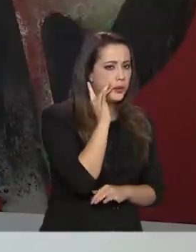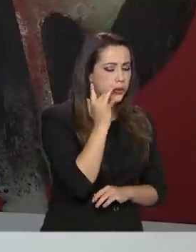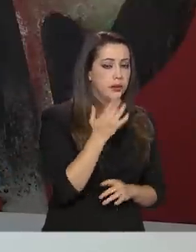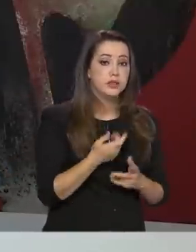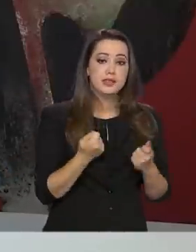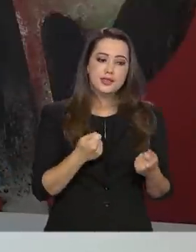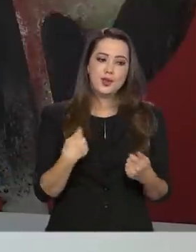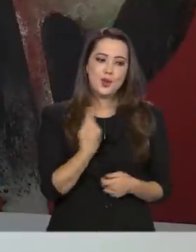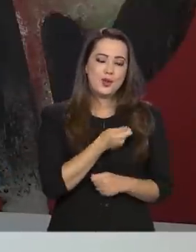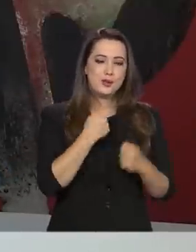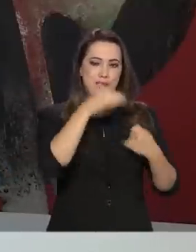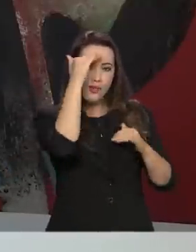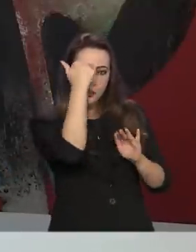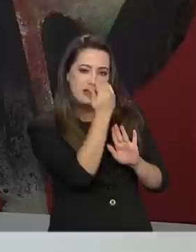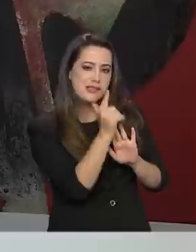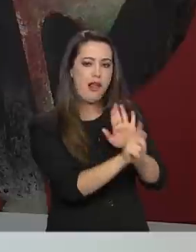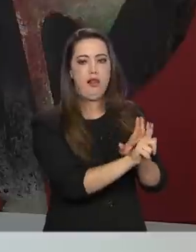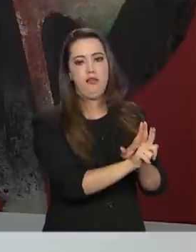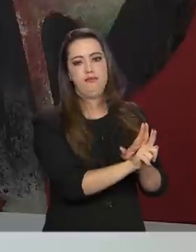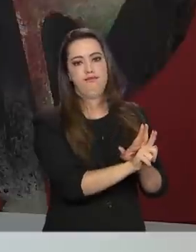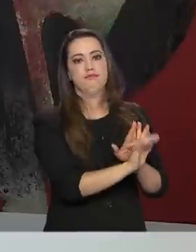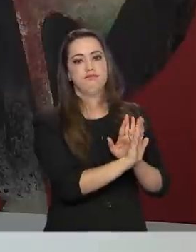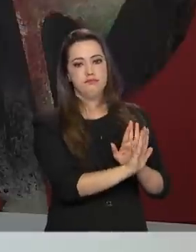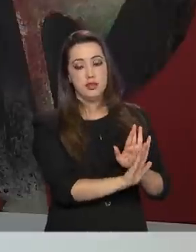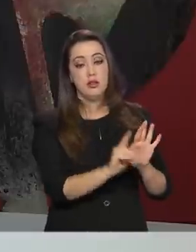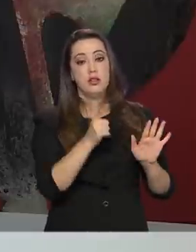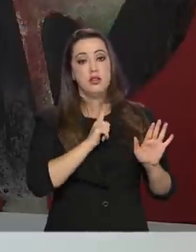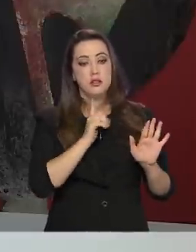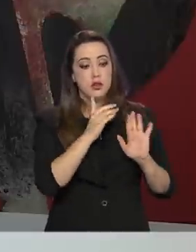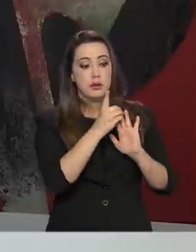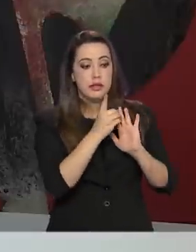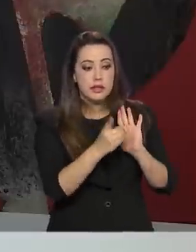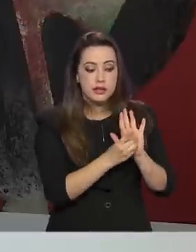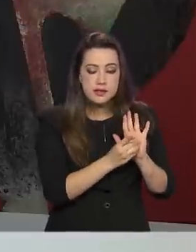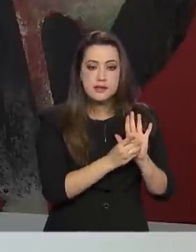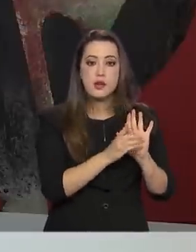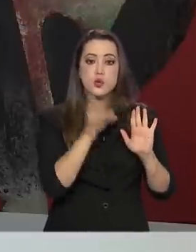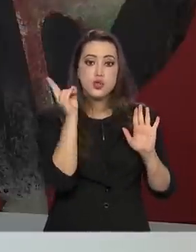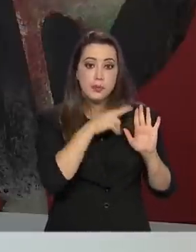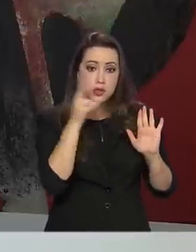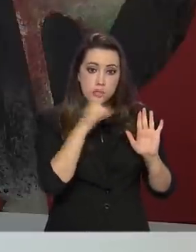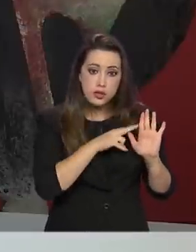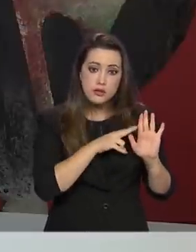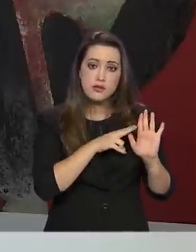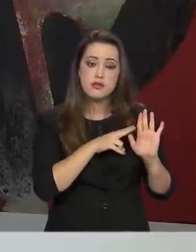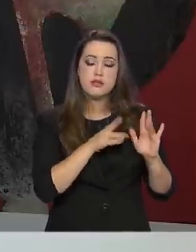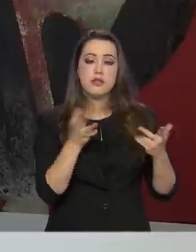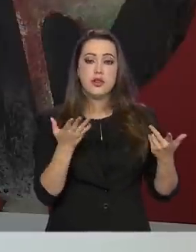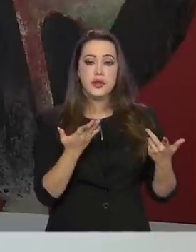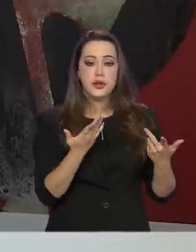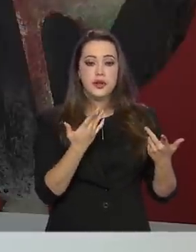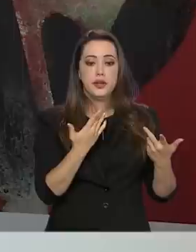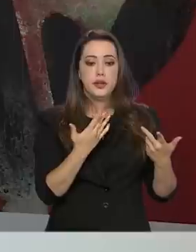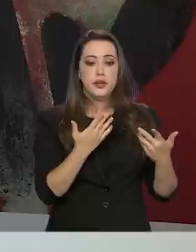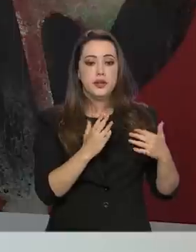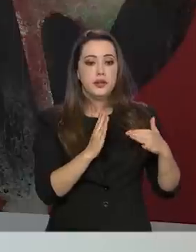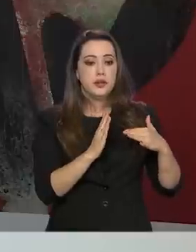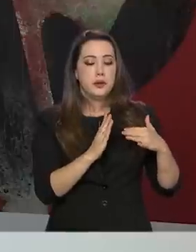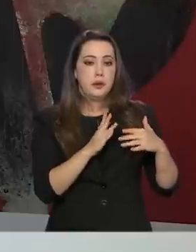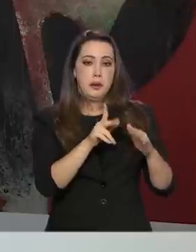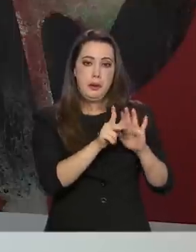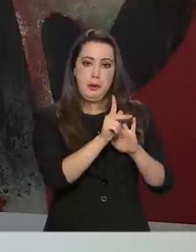legislação vigente. Então, teve a decretação do Estado de Emergência, o PEC da Guerra.